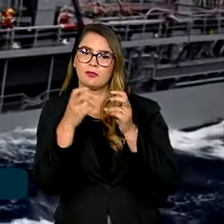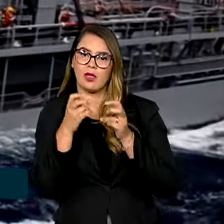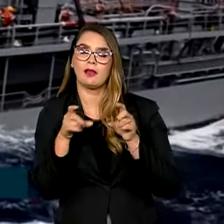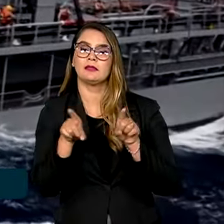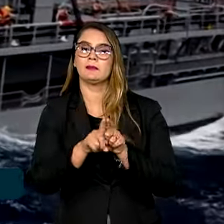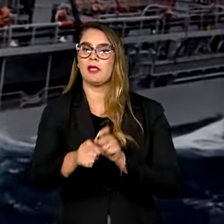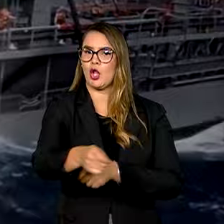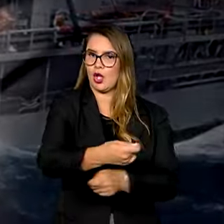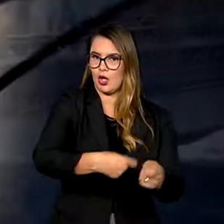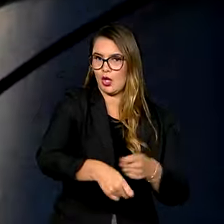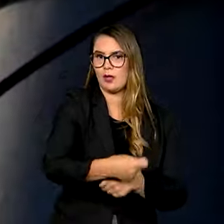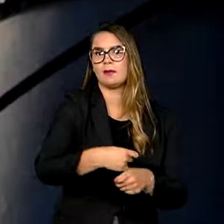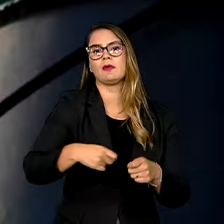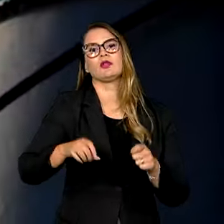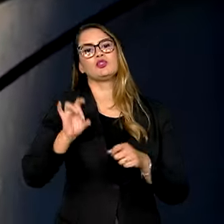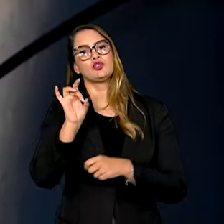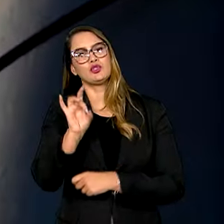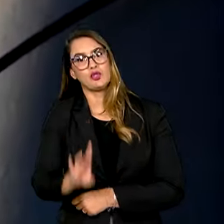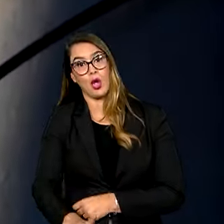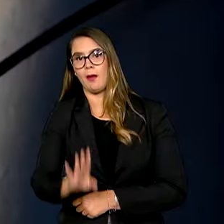economicamente apenas pelo Brasil.